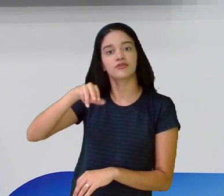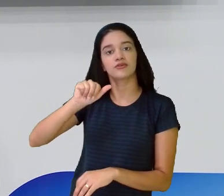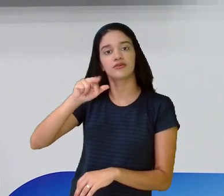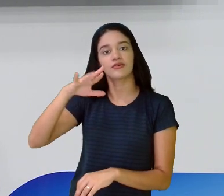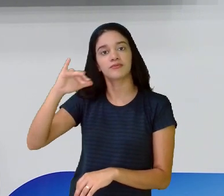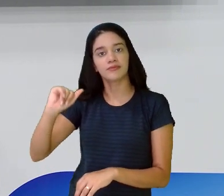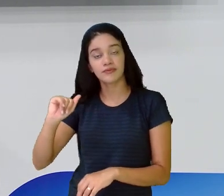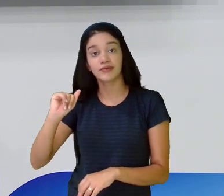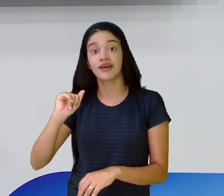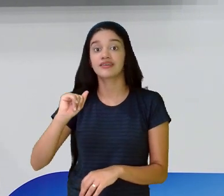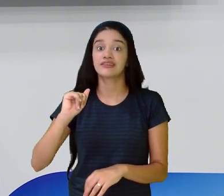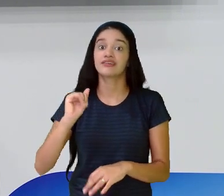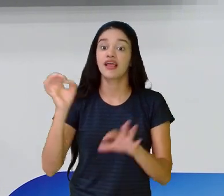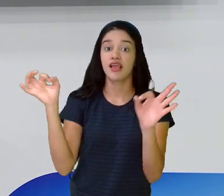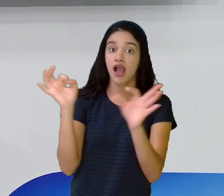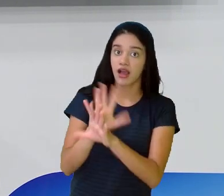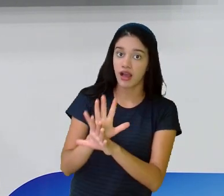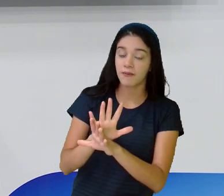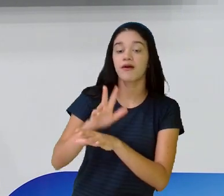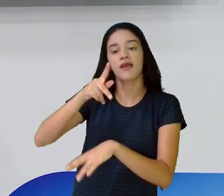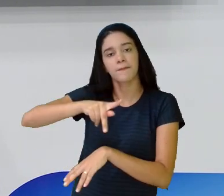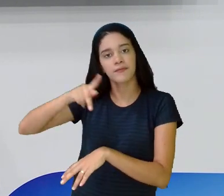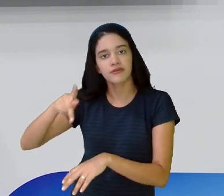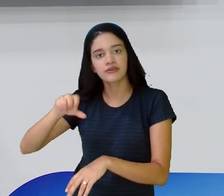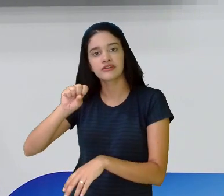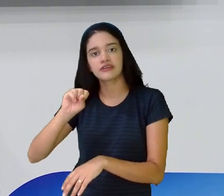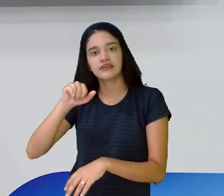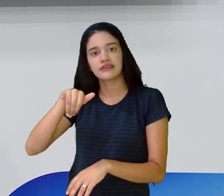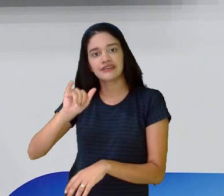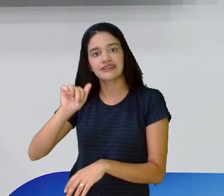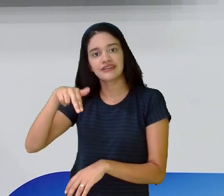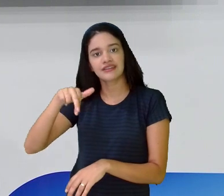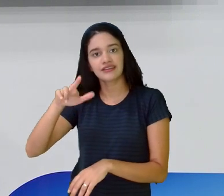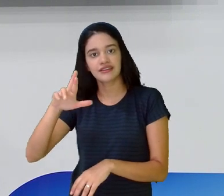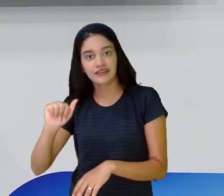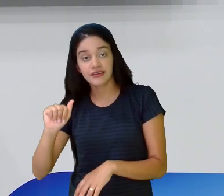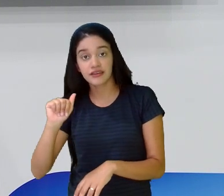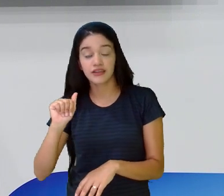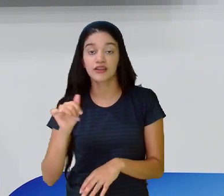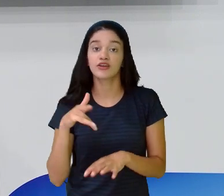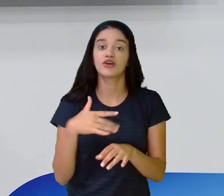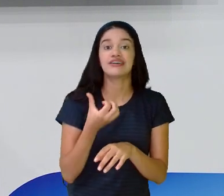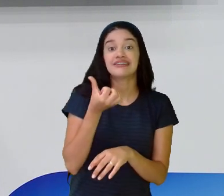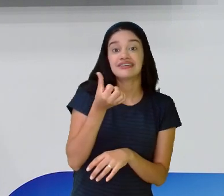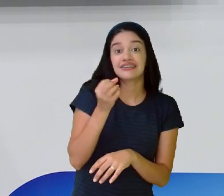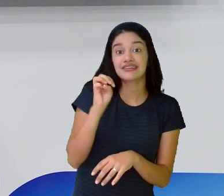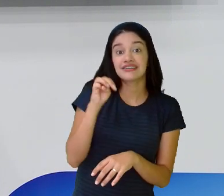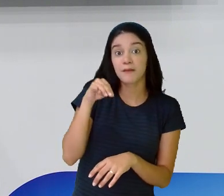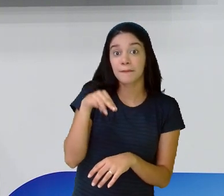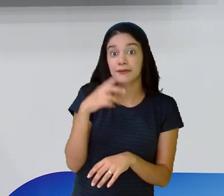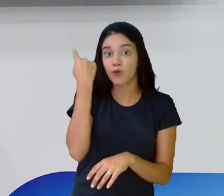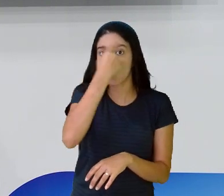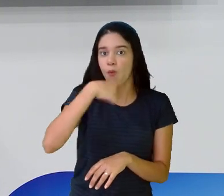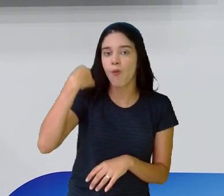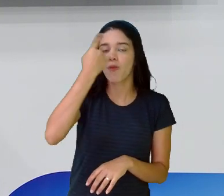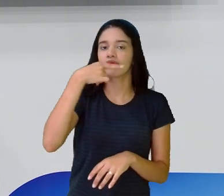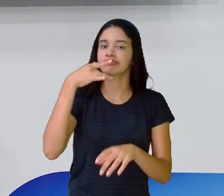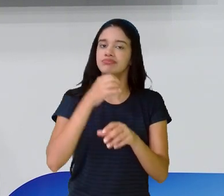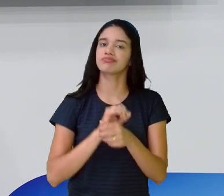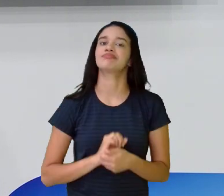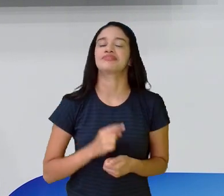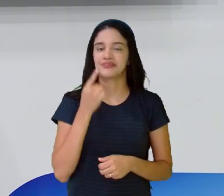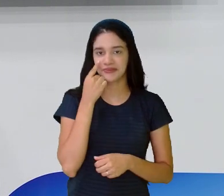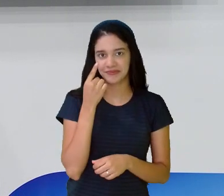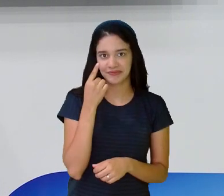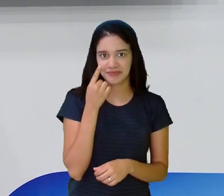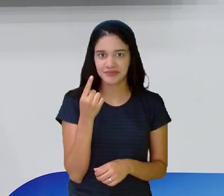professora Sinara. Cada aula duração de 20 minutos, ao total de 60 minutos, uma hora. O Cari Jó aqui